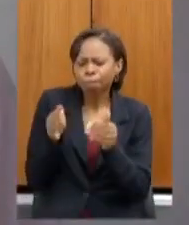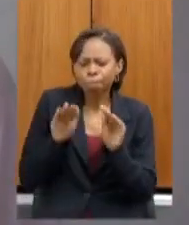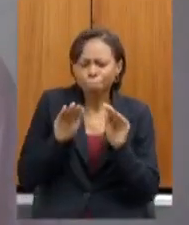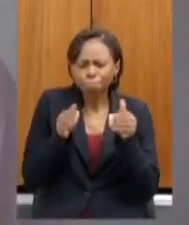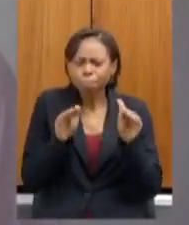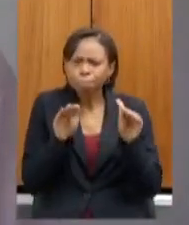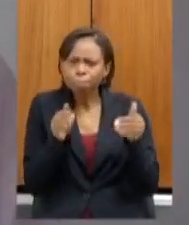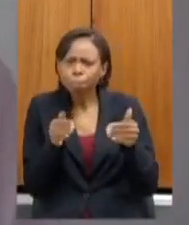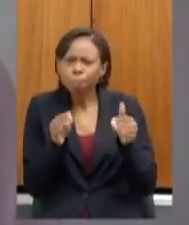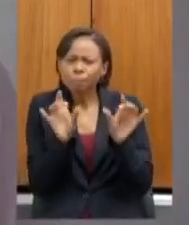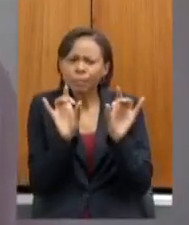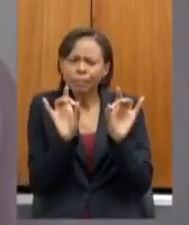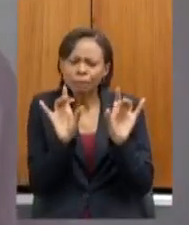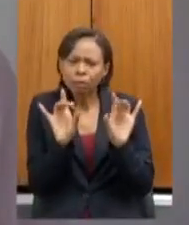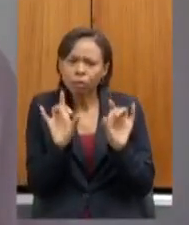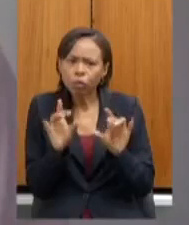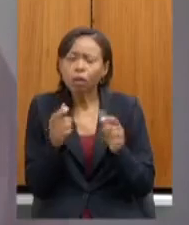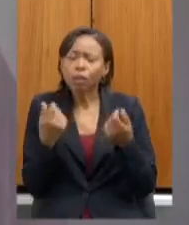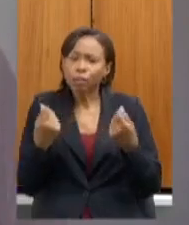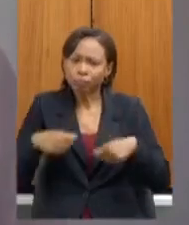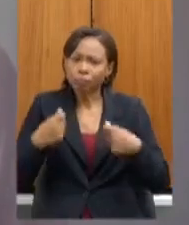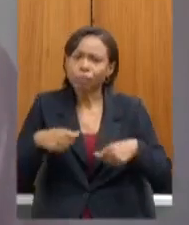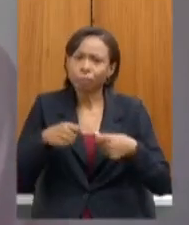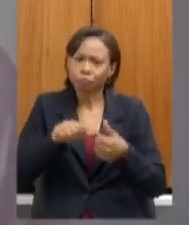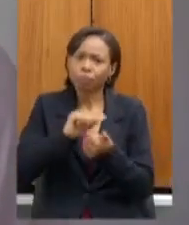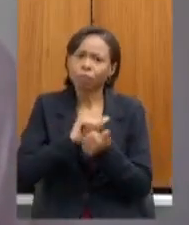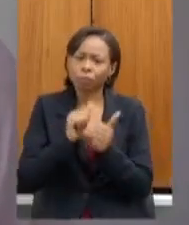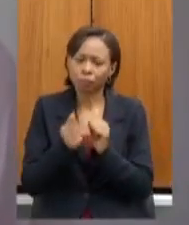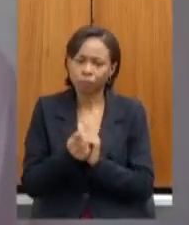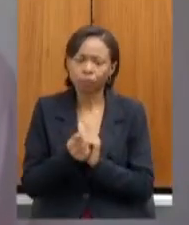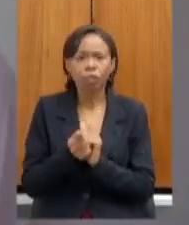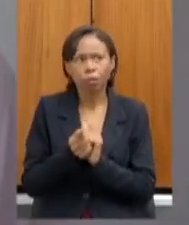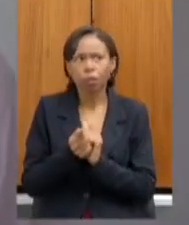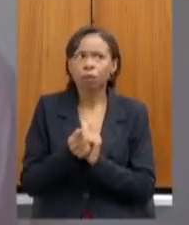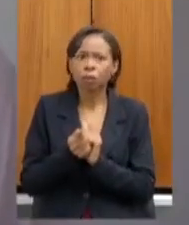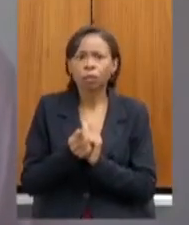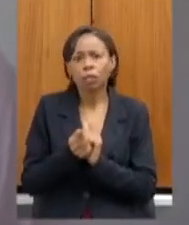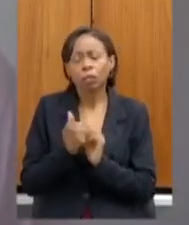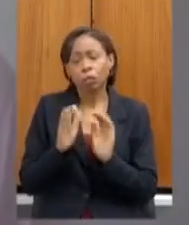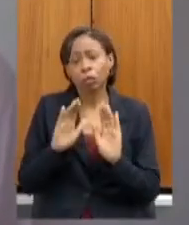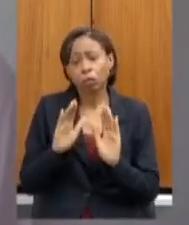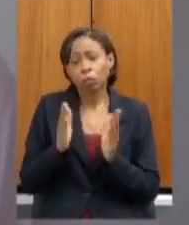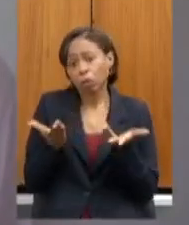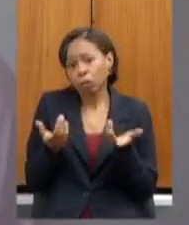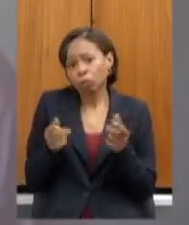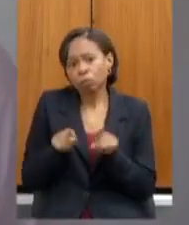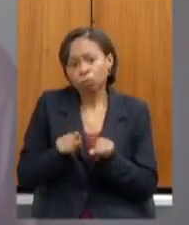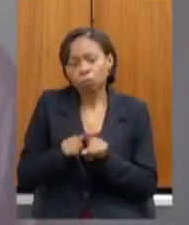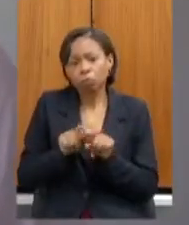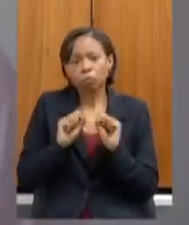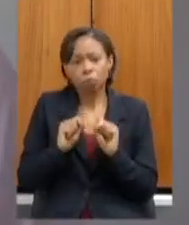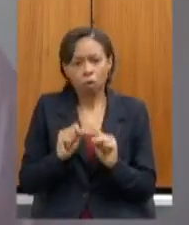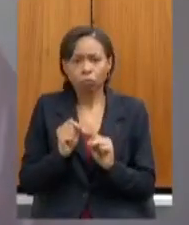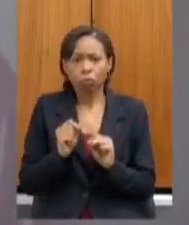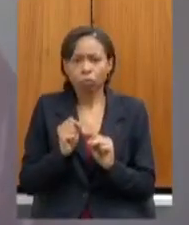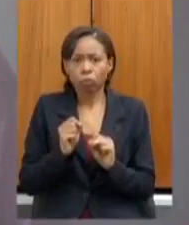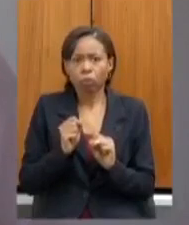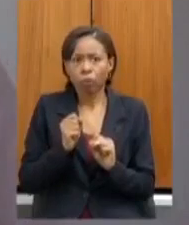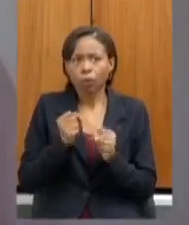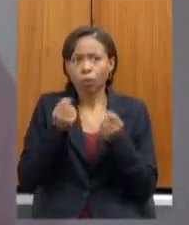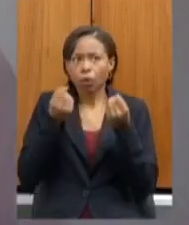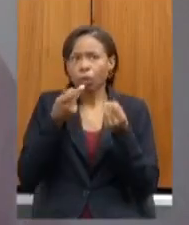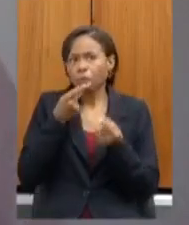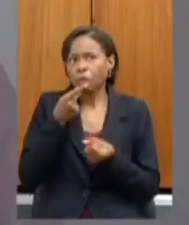os casos específicos que demandam essa adaptação então posso lhe dizer também que vamos ter um